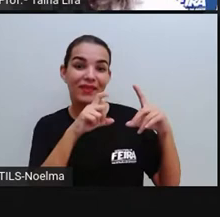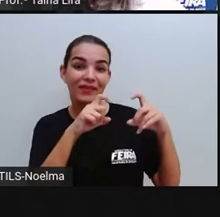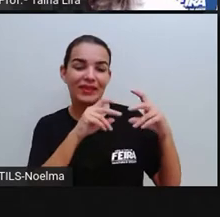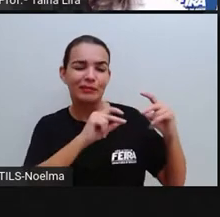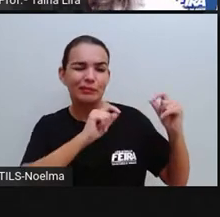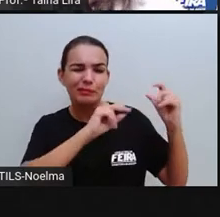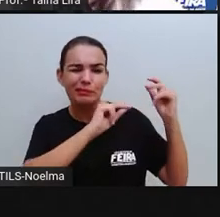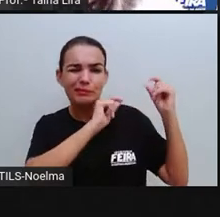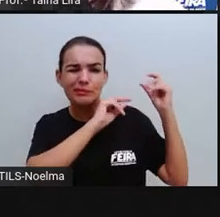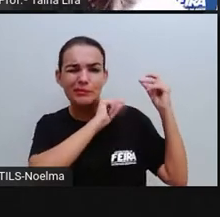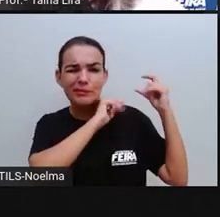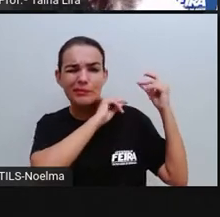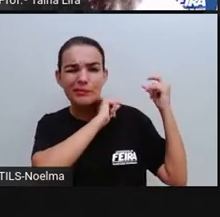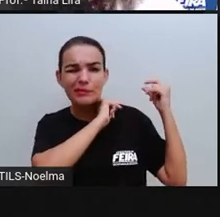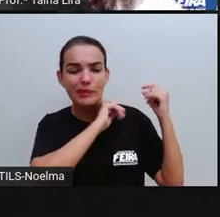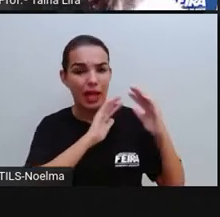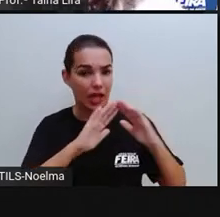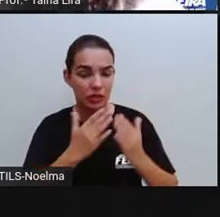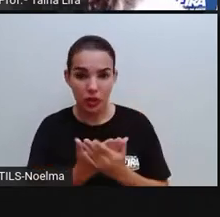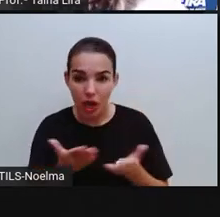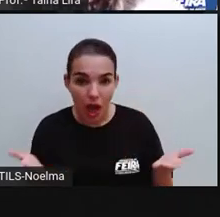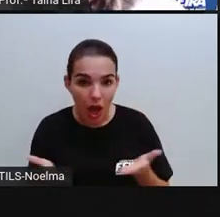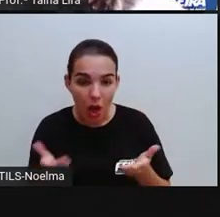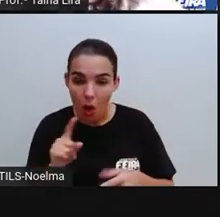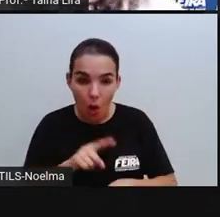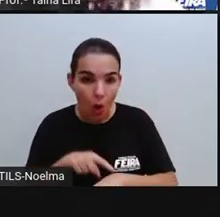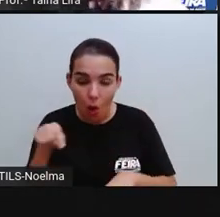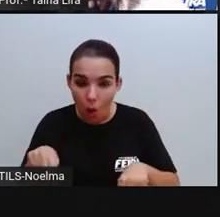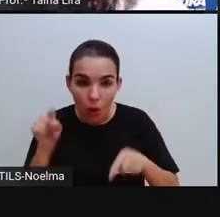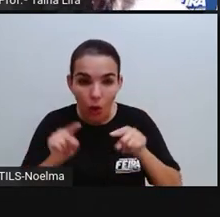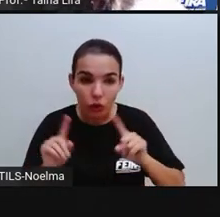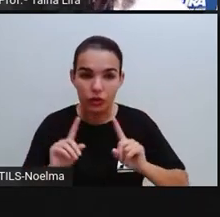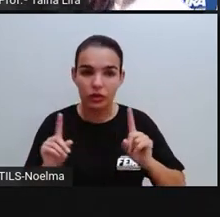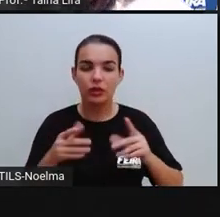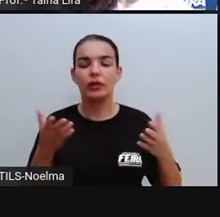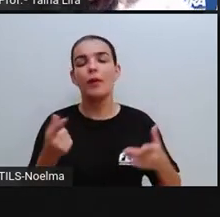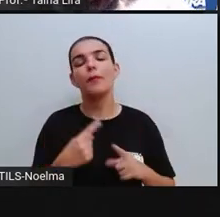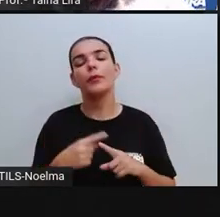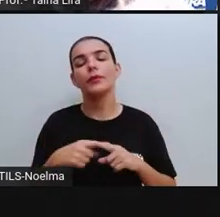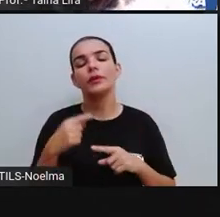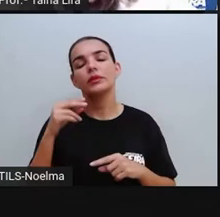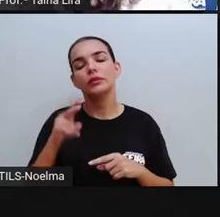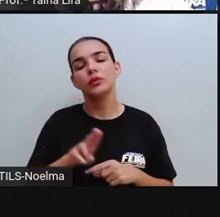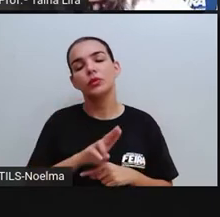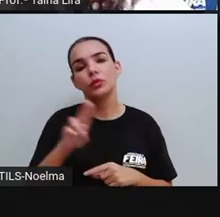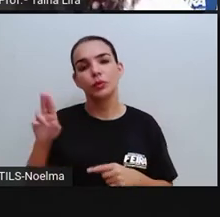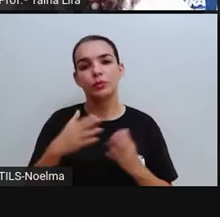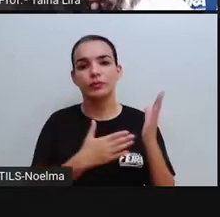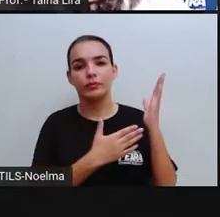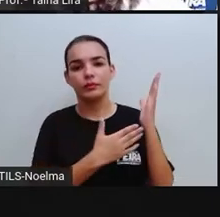escola que não é atual, por isso que a Pró colocou esse título aí, Escola de Ontem,